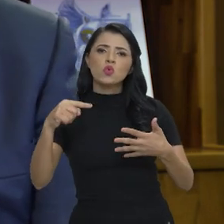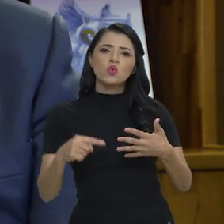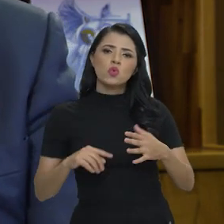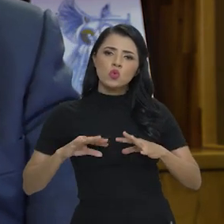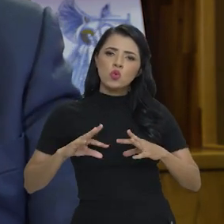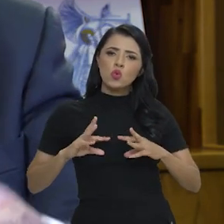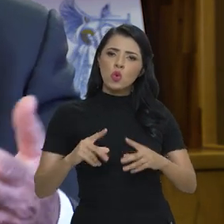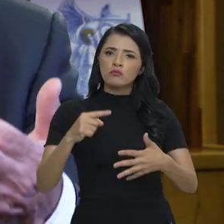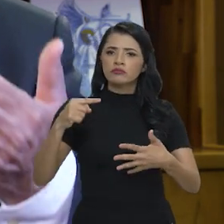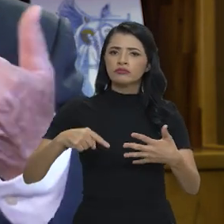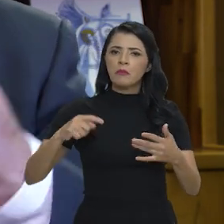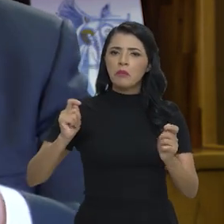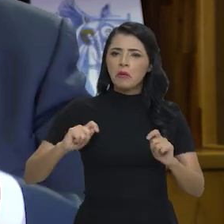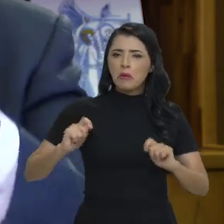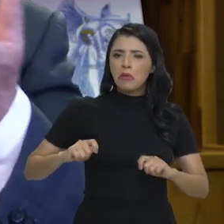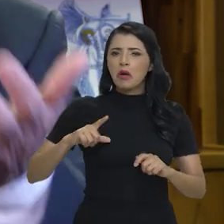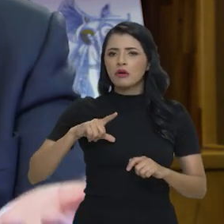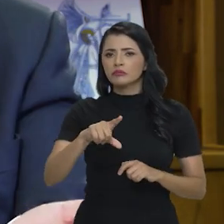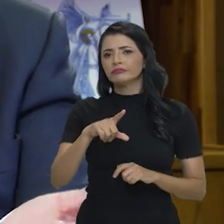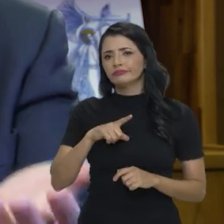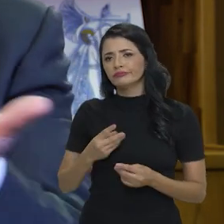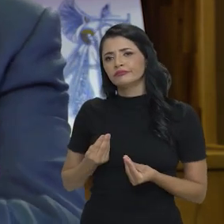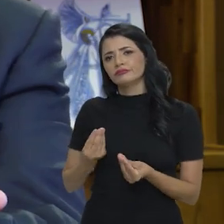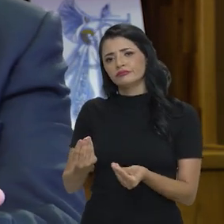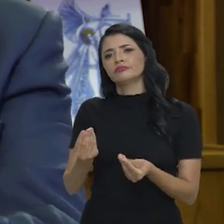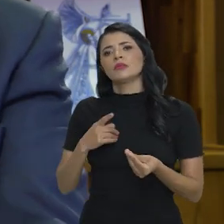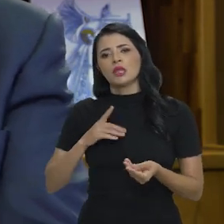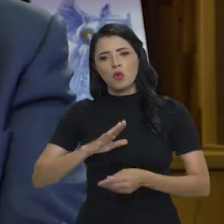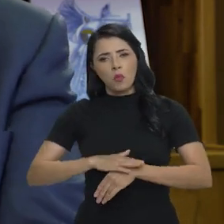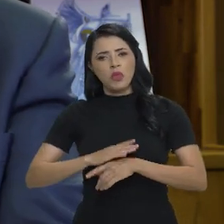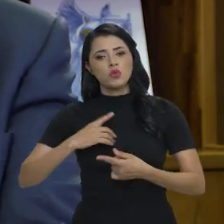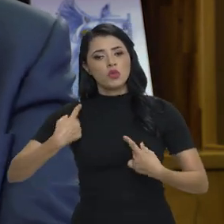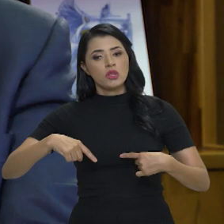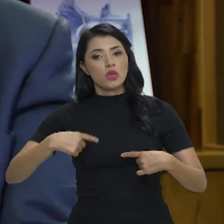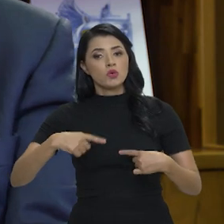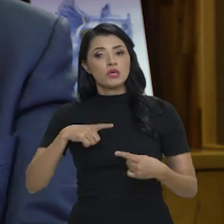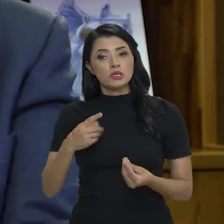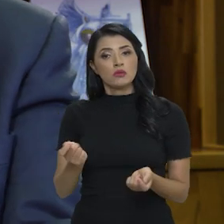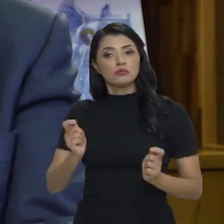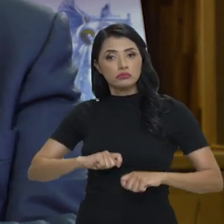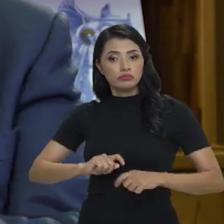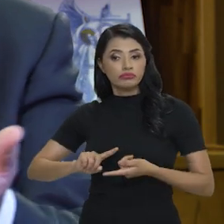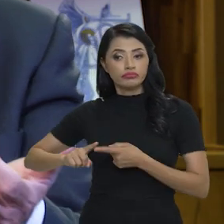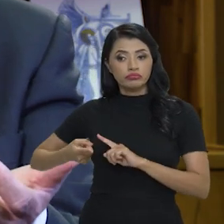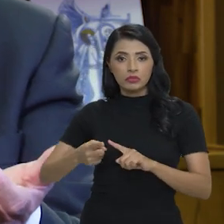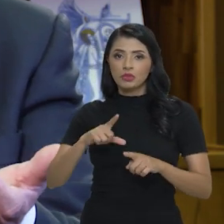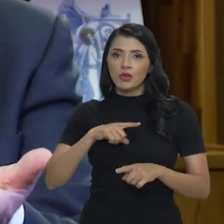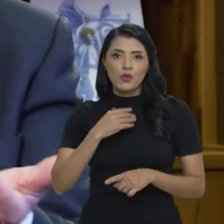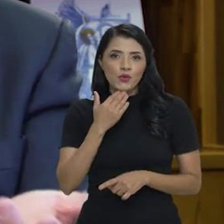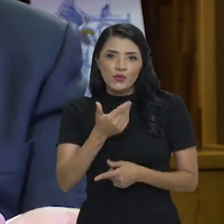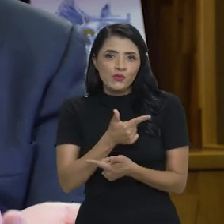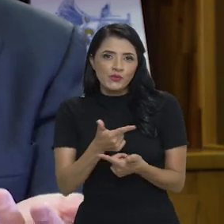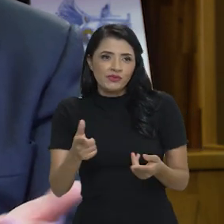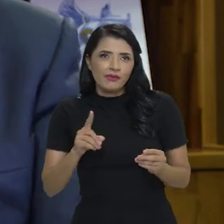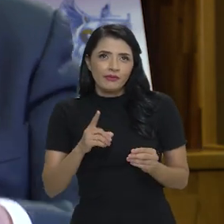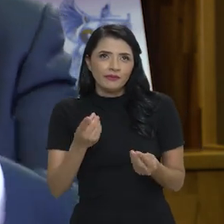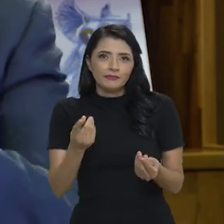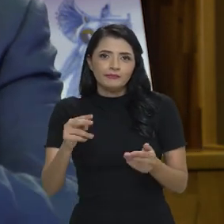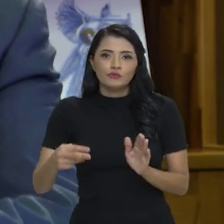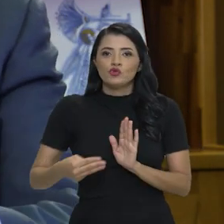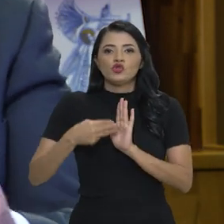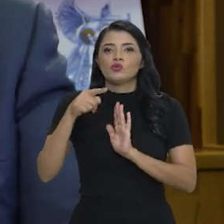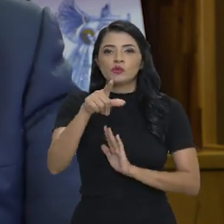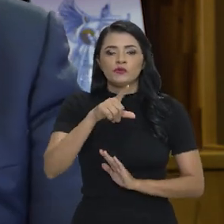condicionantes estão colocadas na mesma negociação. Portanto, não haverá razão